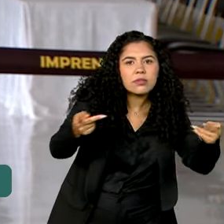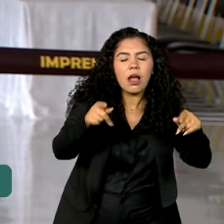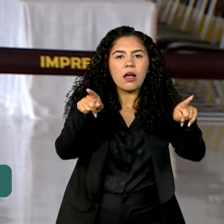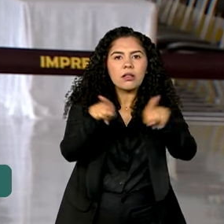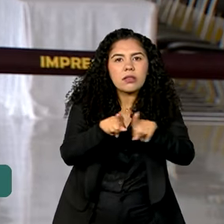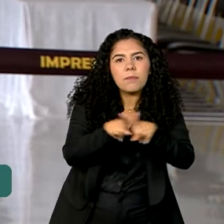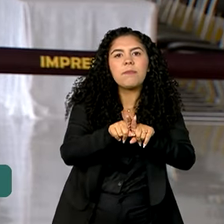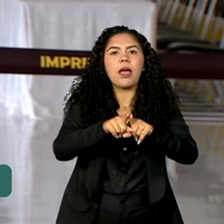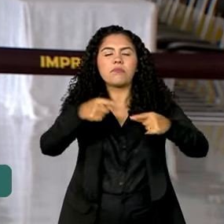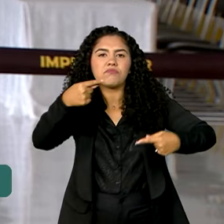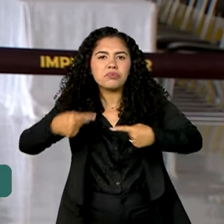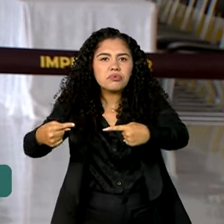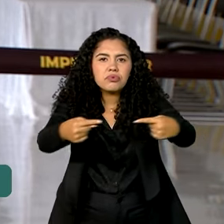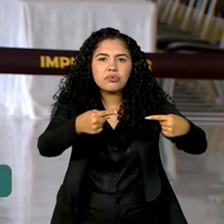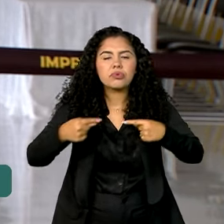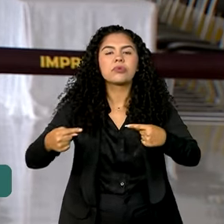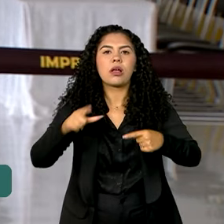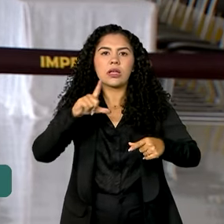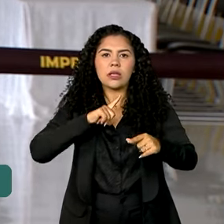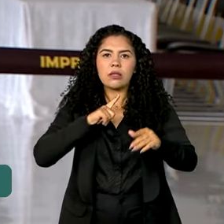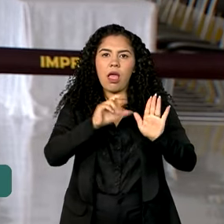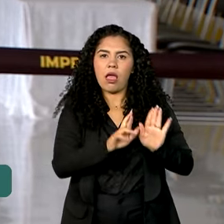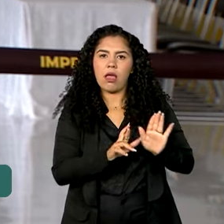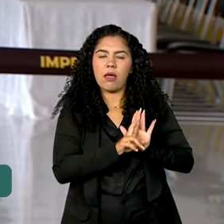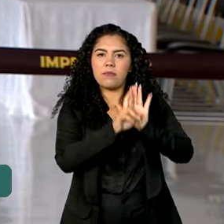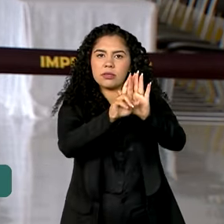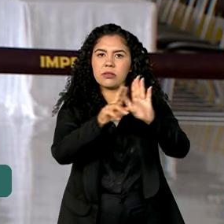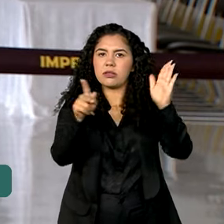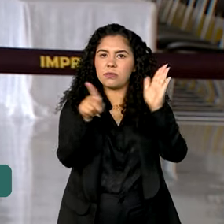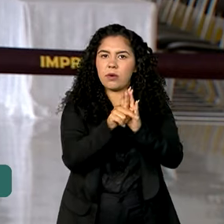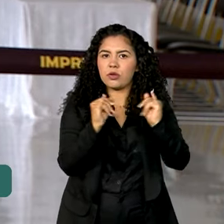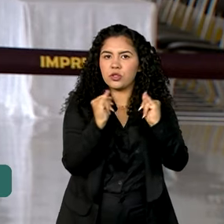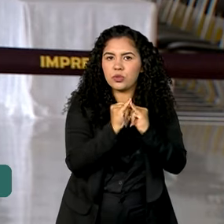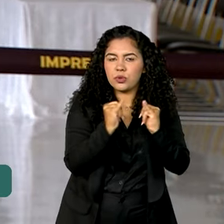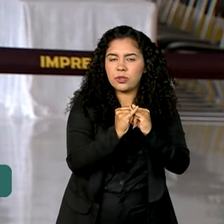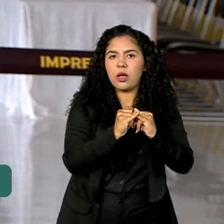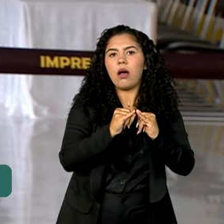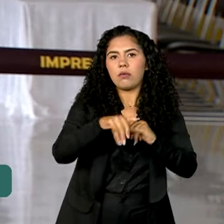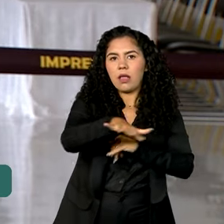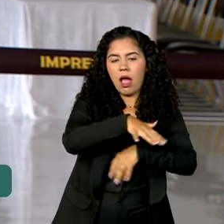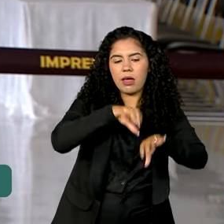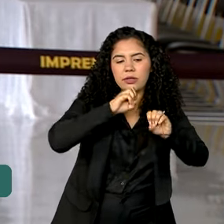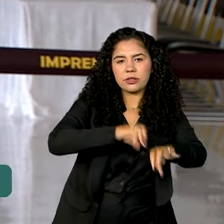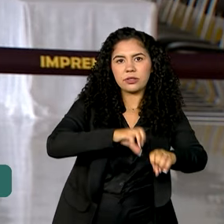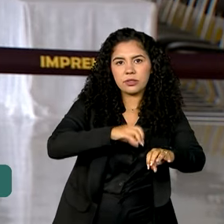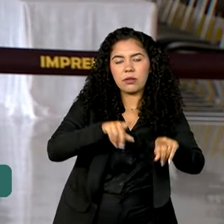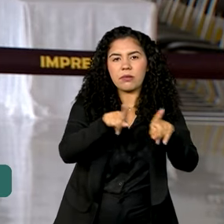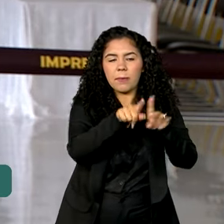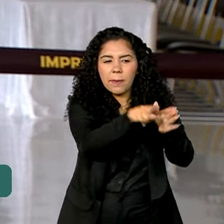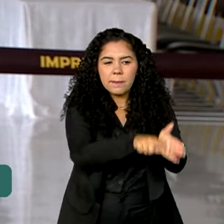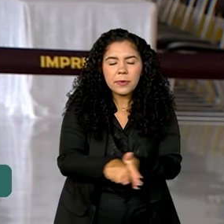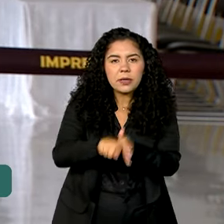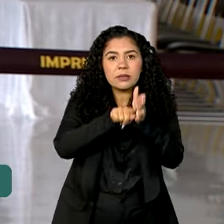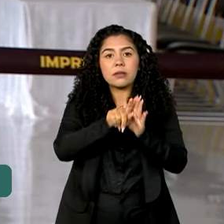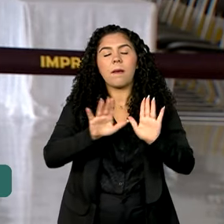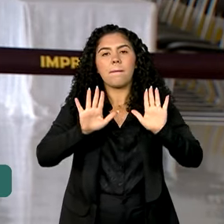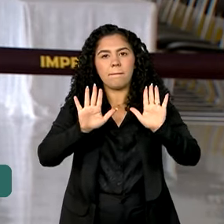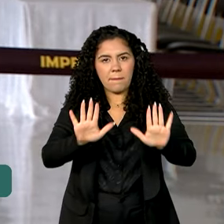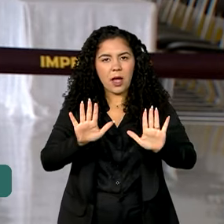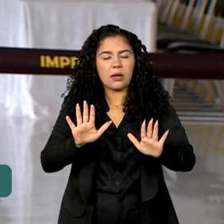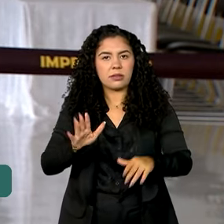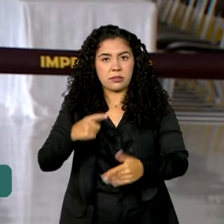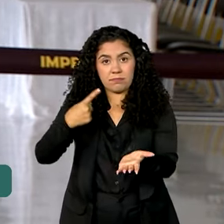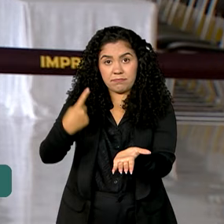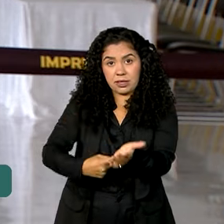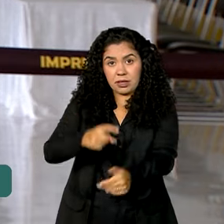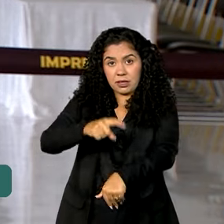debates com a presença de instituições de ensino e pesquisa. Mas, bom, antes desse compromisso, que como a gente falou, está marcado